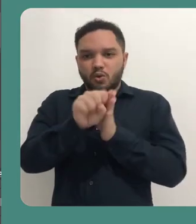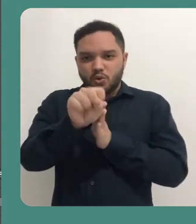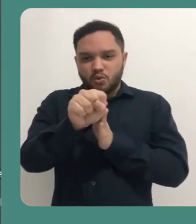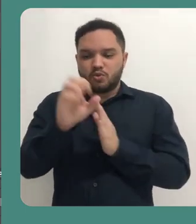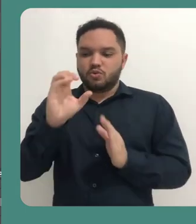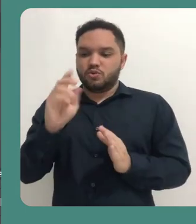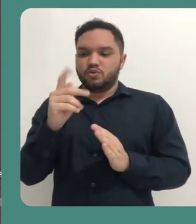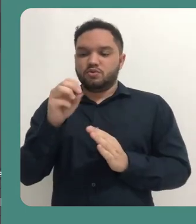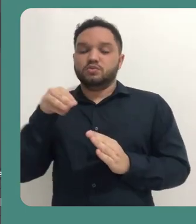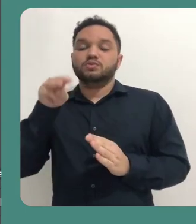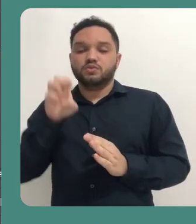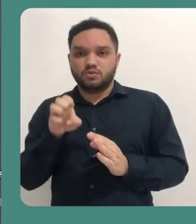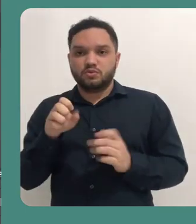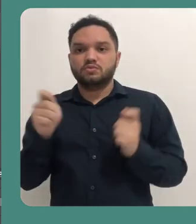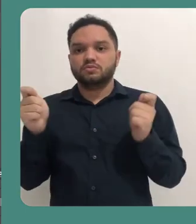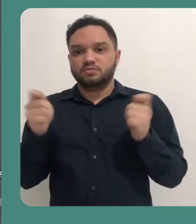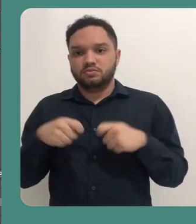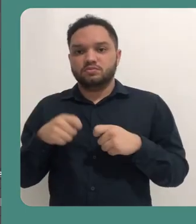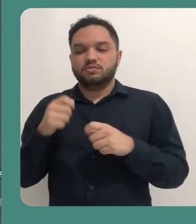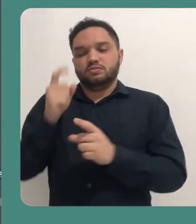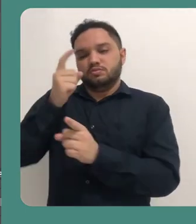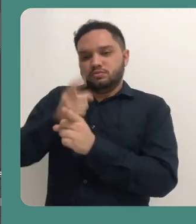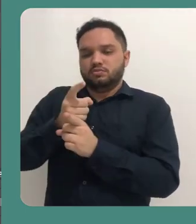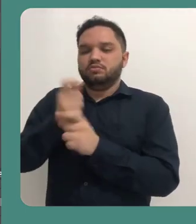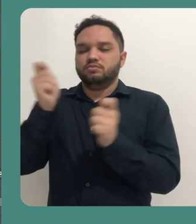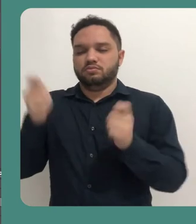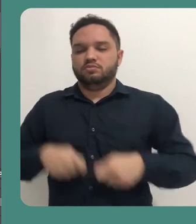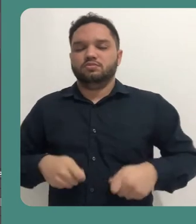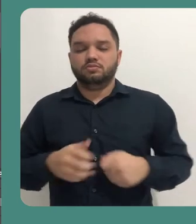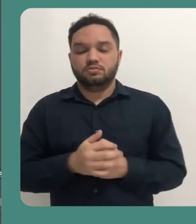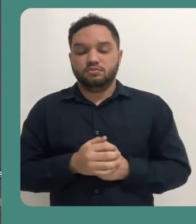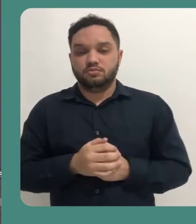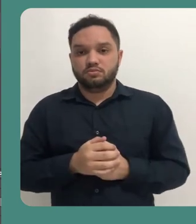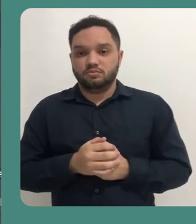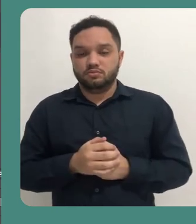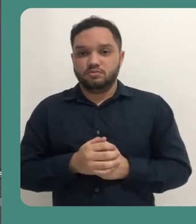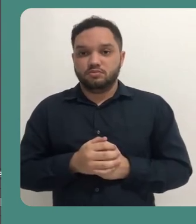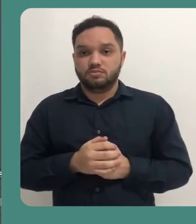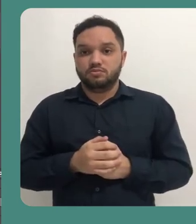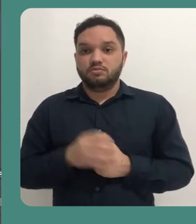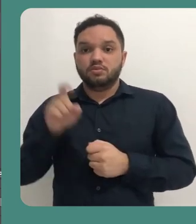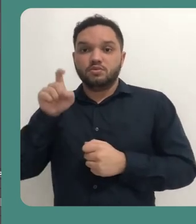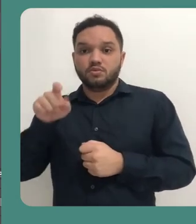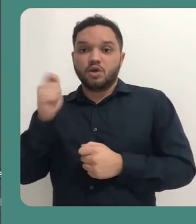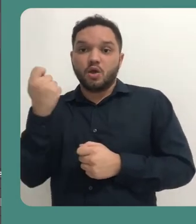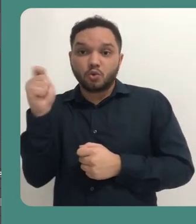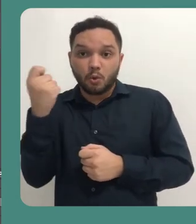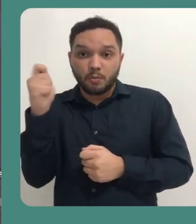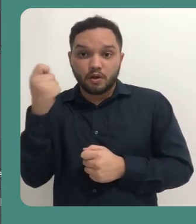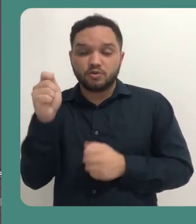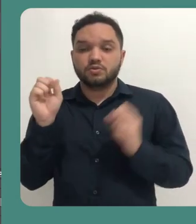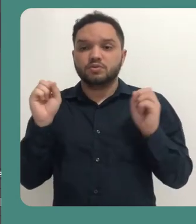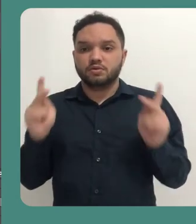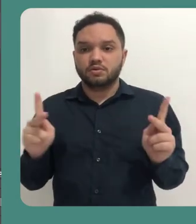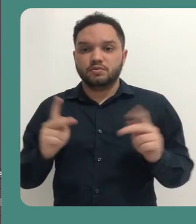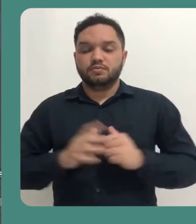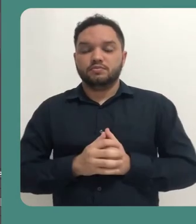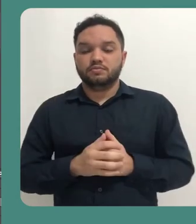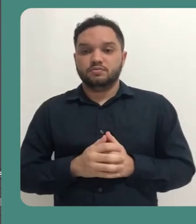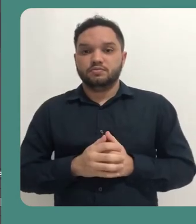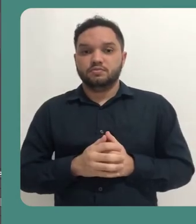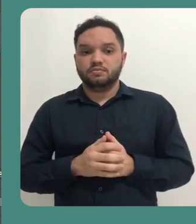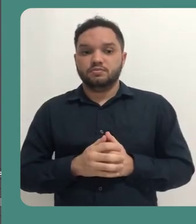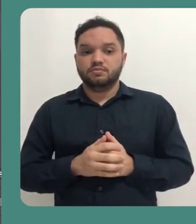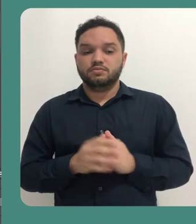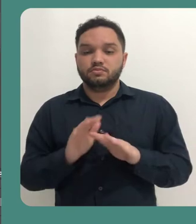selecionada, basta localizá-la aqui no campo janela. Campo de captura automático e dou em ok.